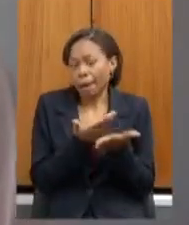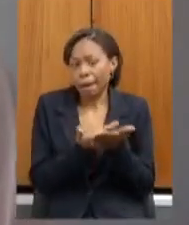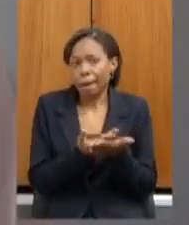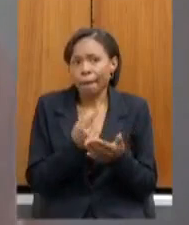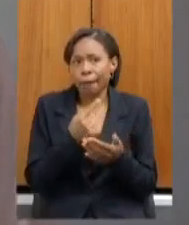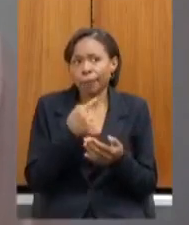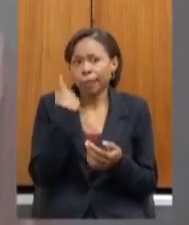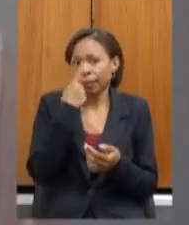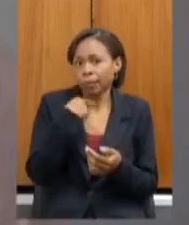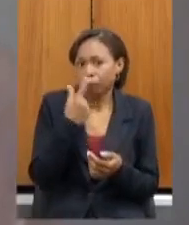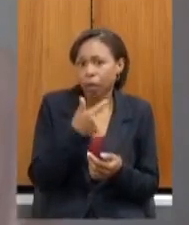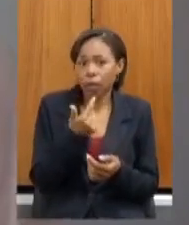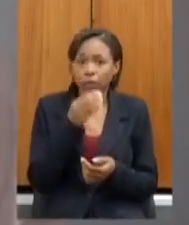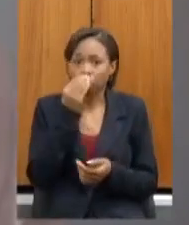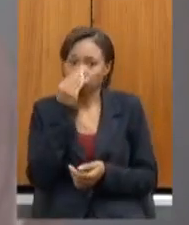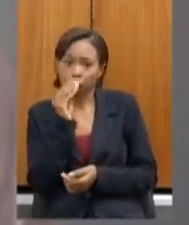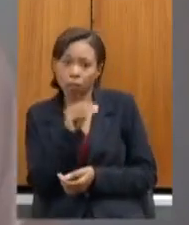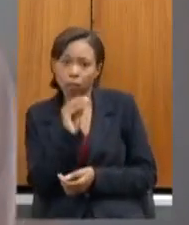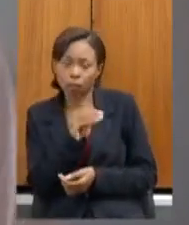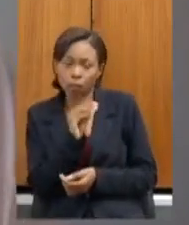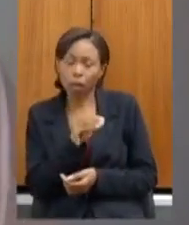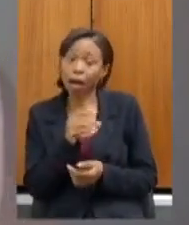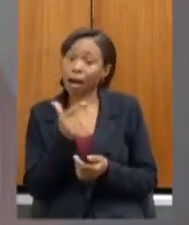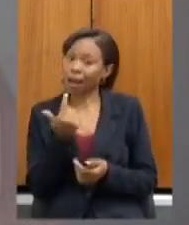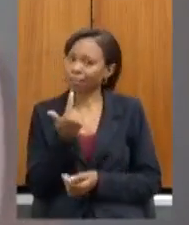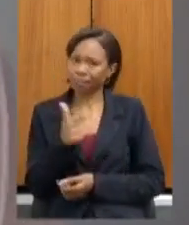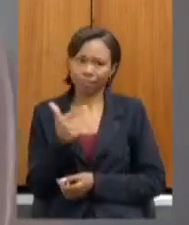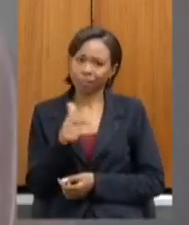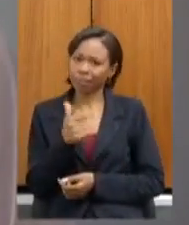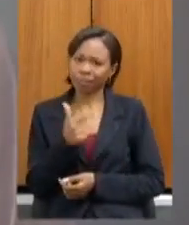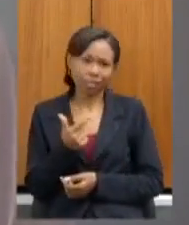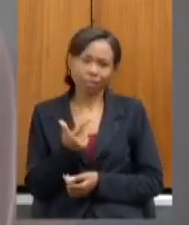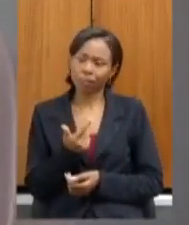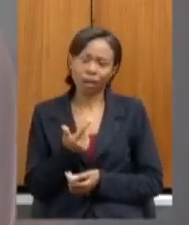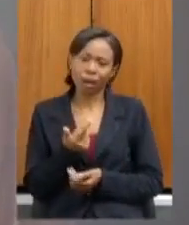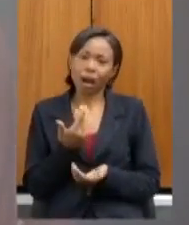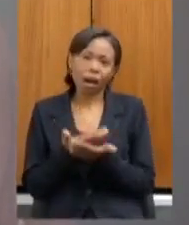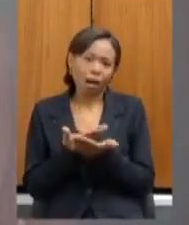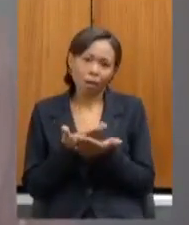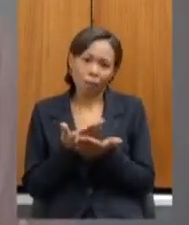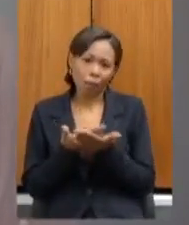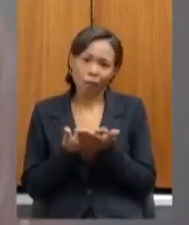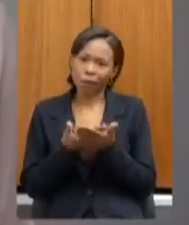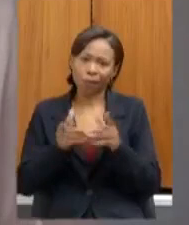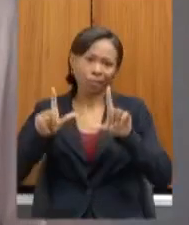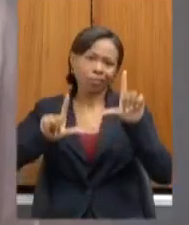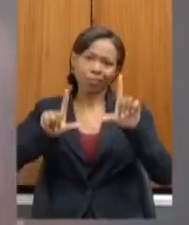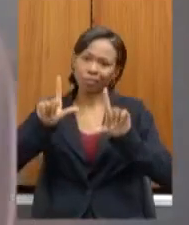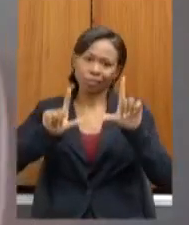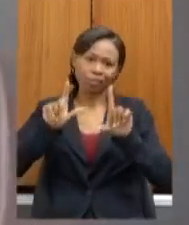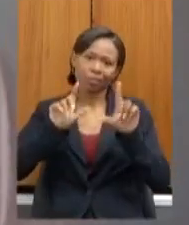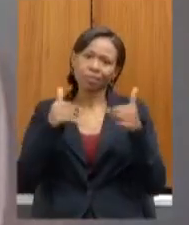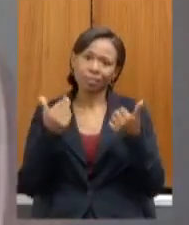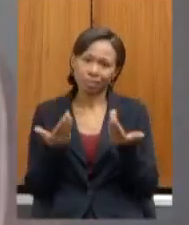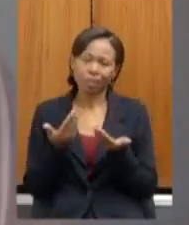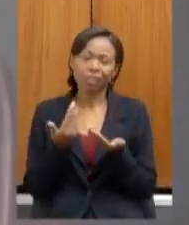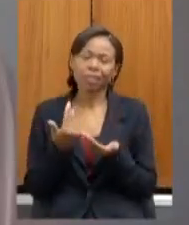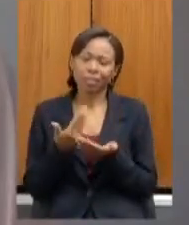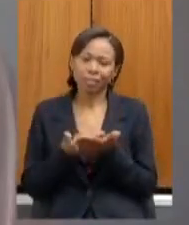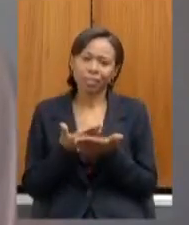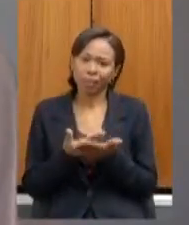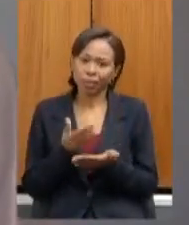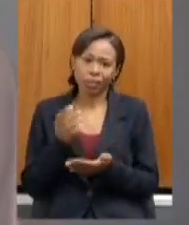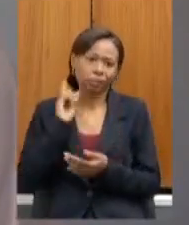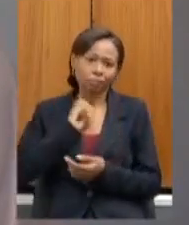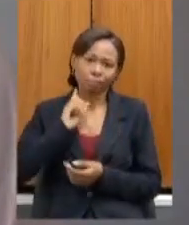compreendida não fosse considerada não haveria regime de estudos não presencial não haveria educação em Minas Gerais no estado de Minas